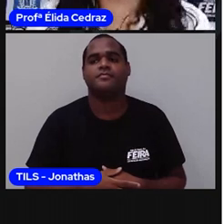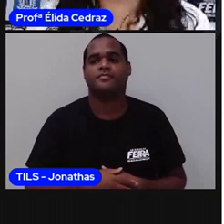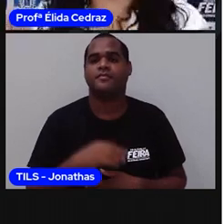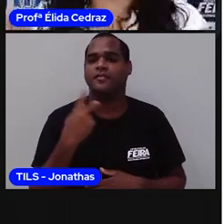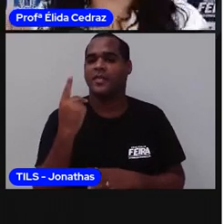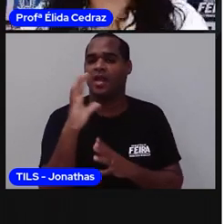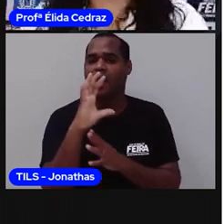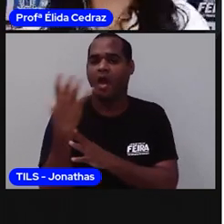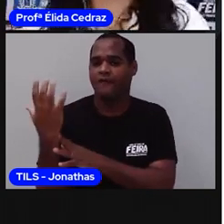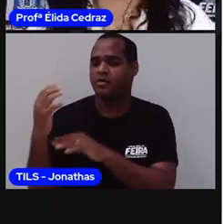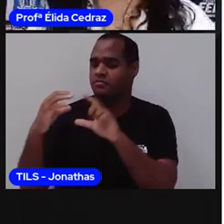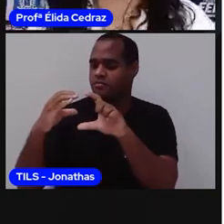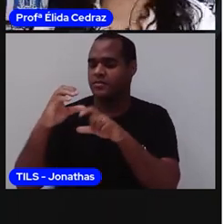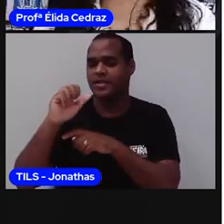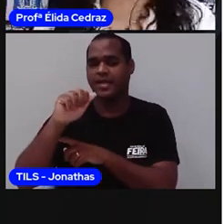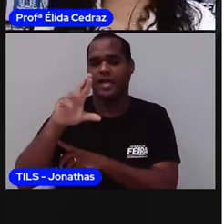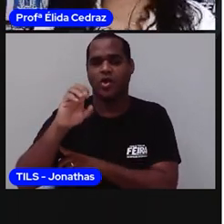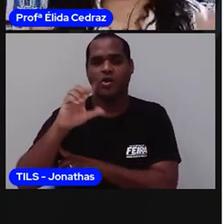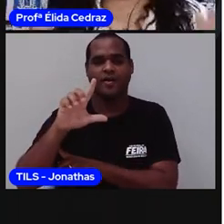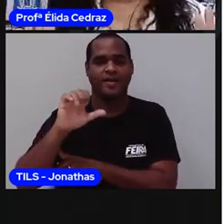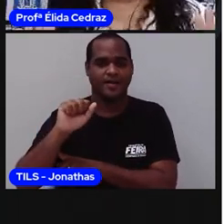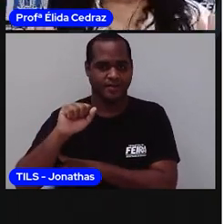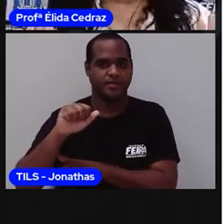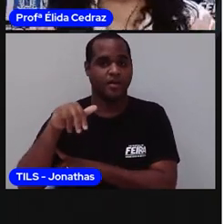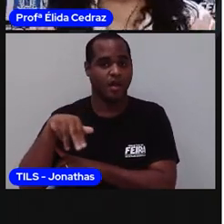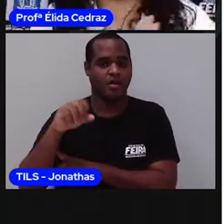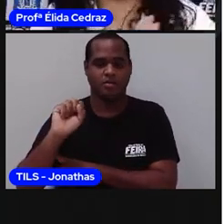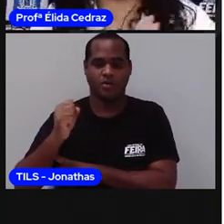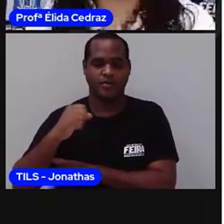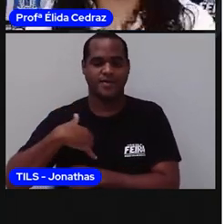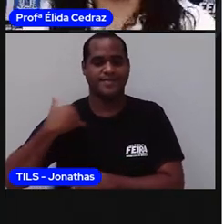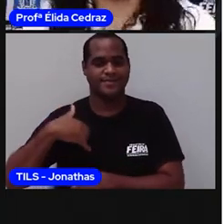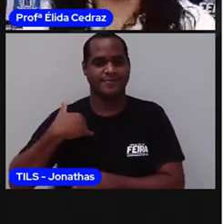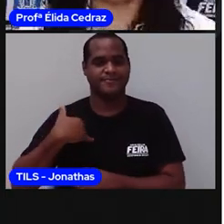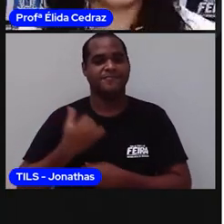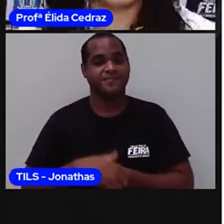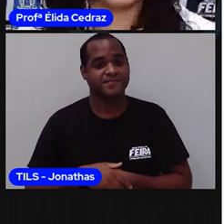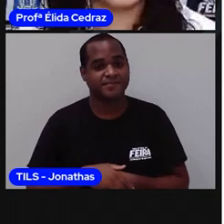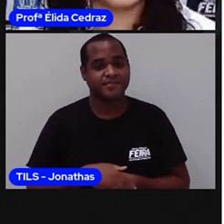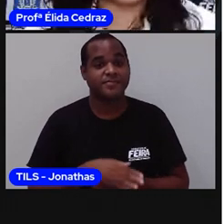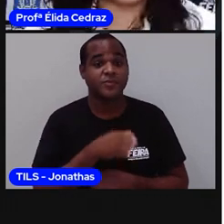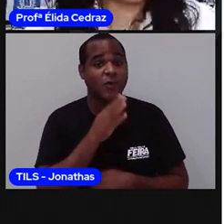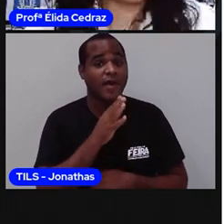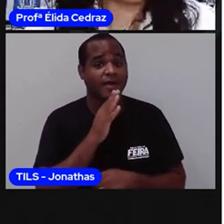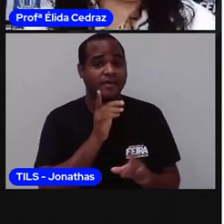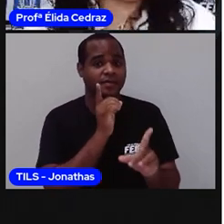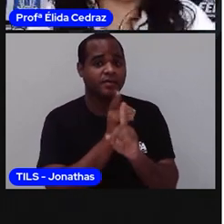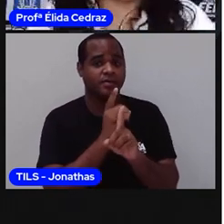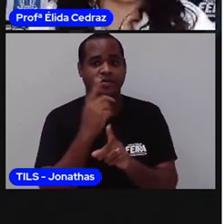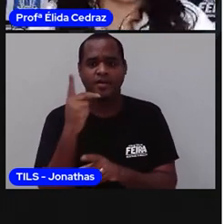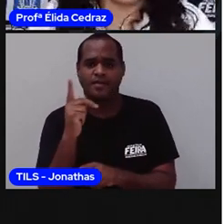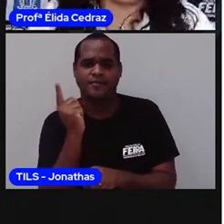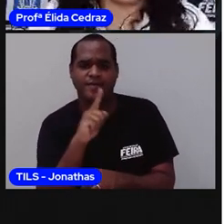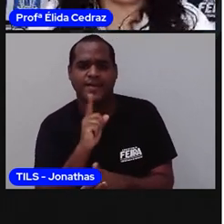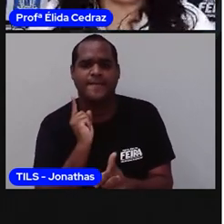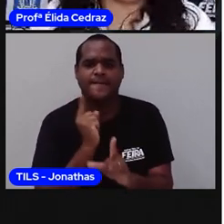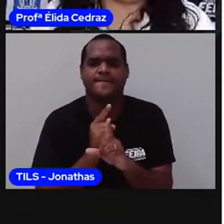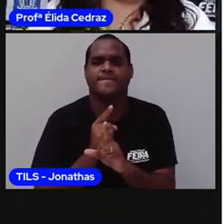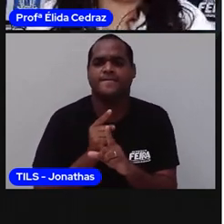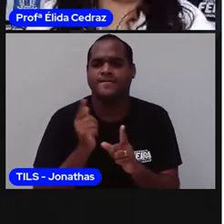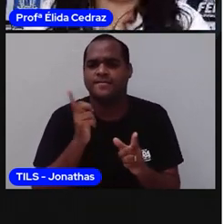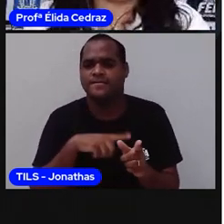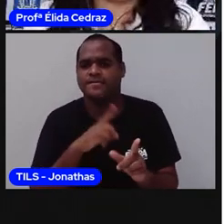genealógica de Carolina Carvalho Lemos, de 8 anos. Vê se você consegue achar o nome de Carolina aí para mim.